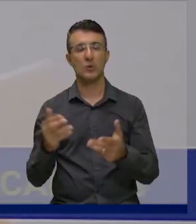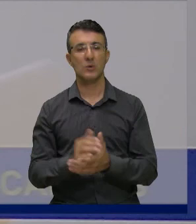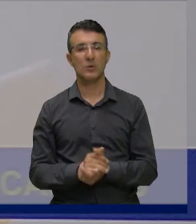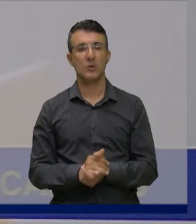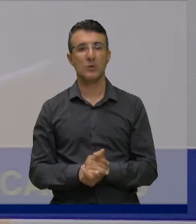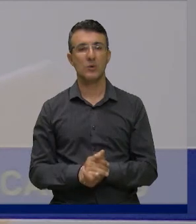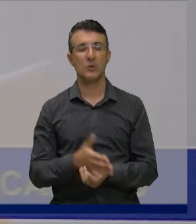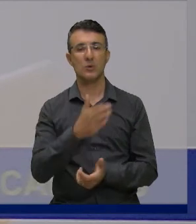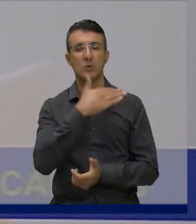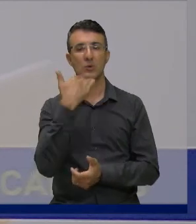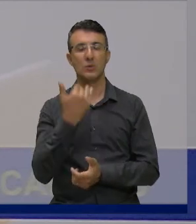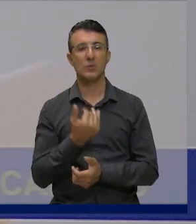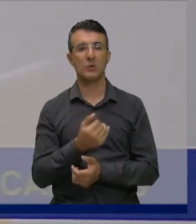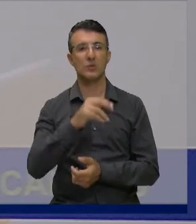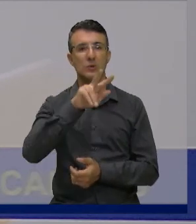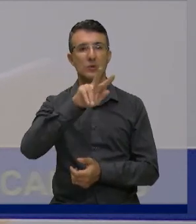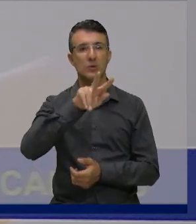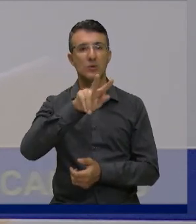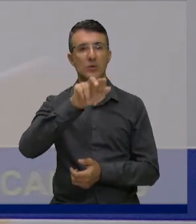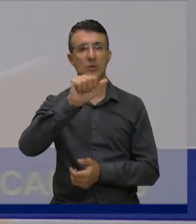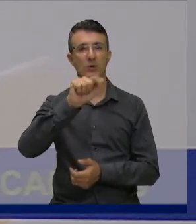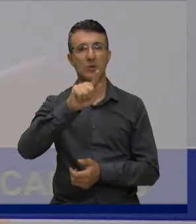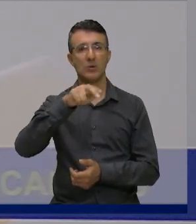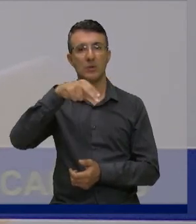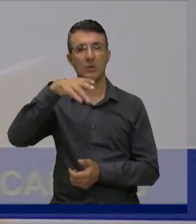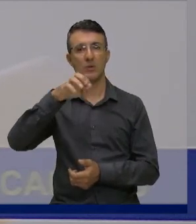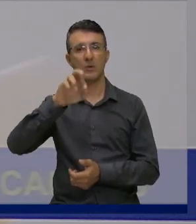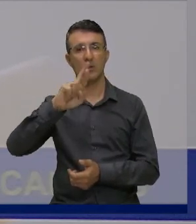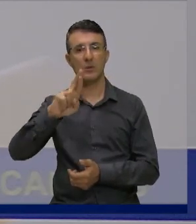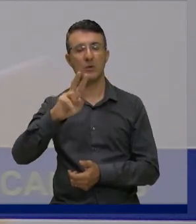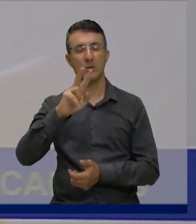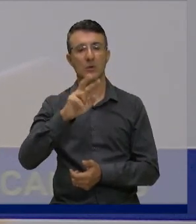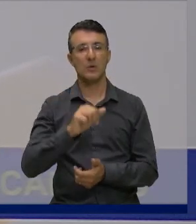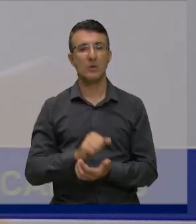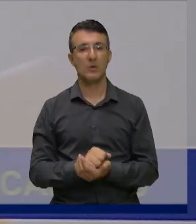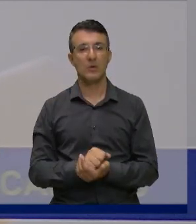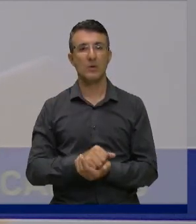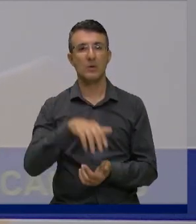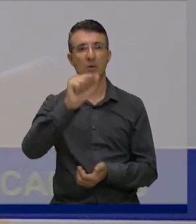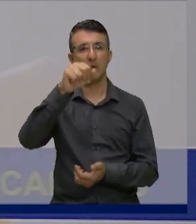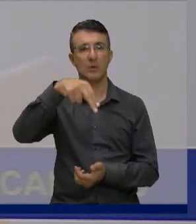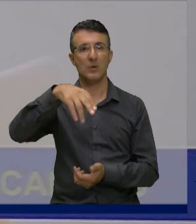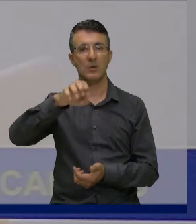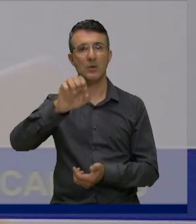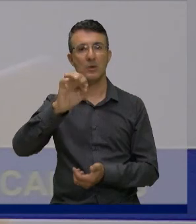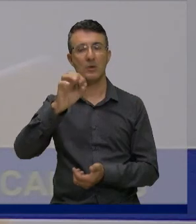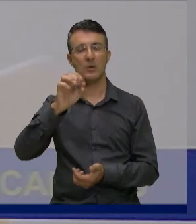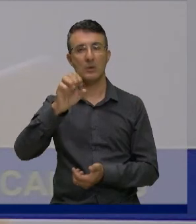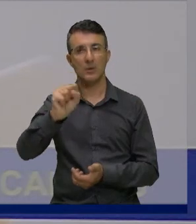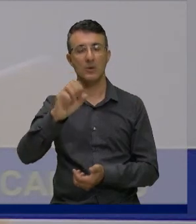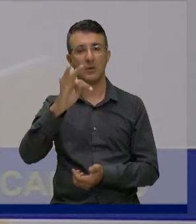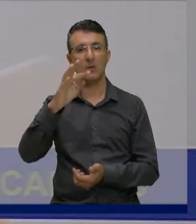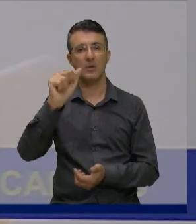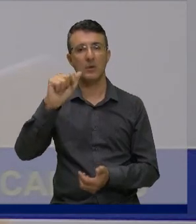Wagner Rodrigues de Souza doutor Anestaldo Ferreira de Oliveira